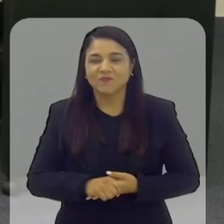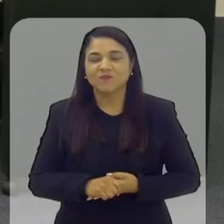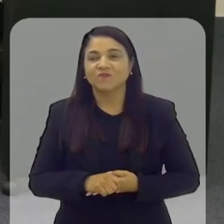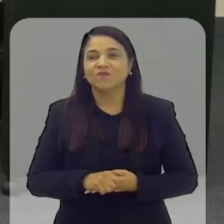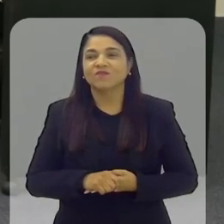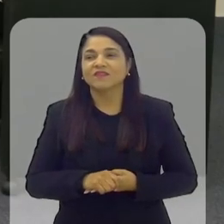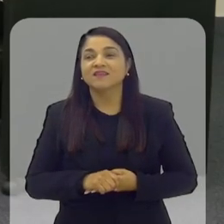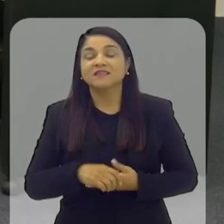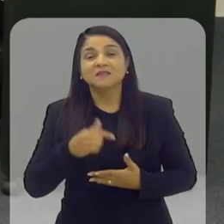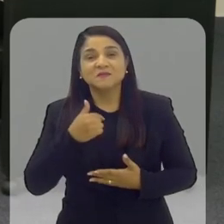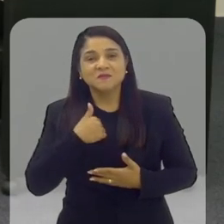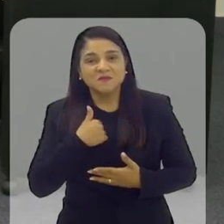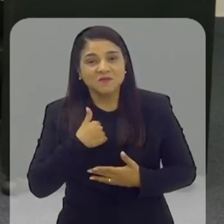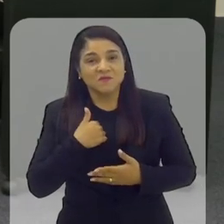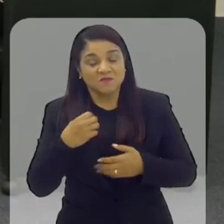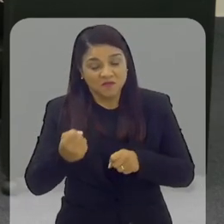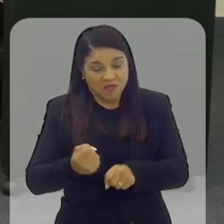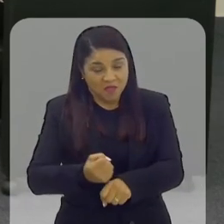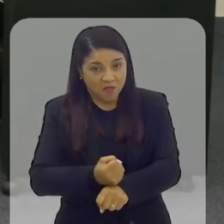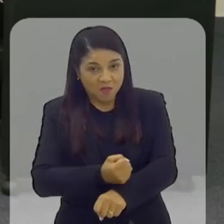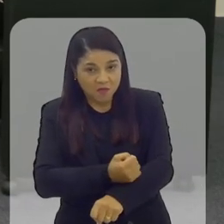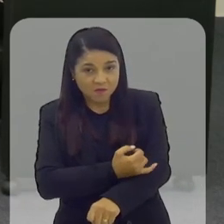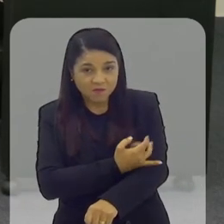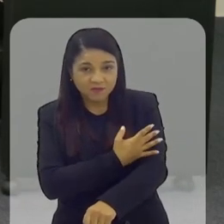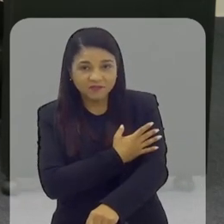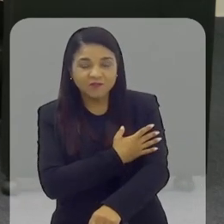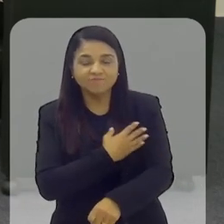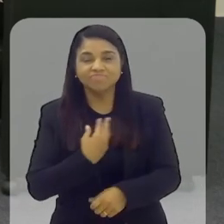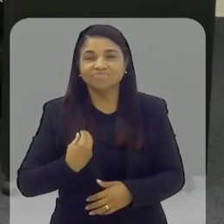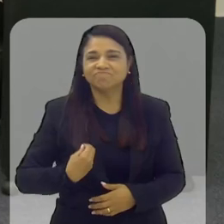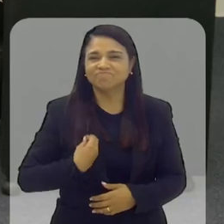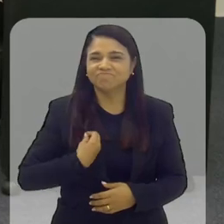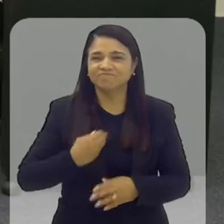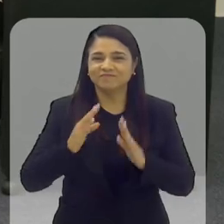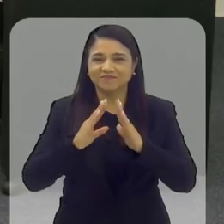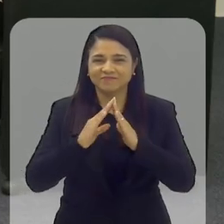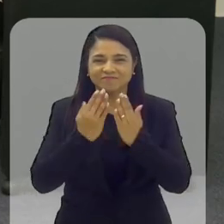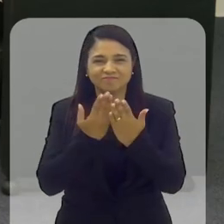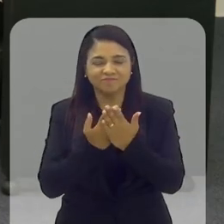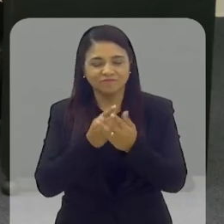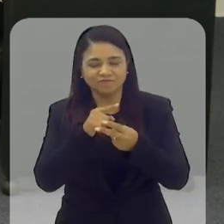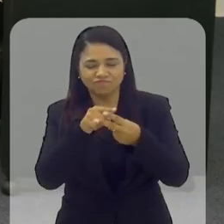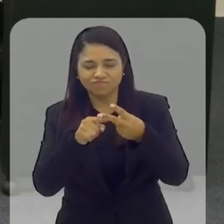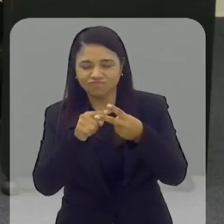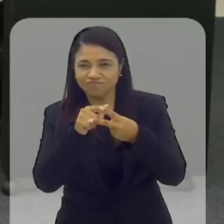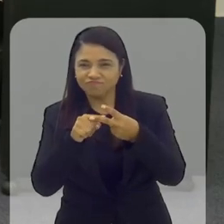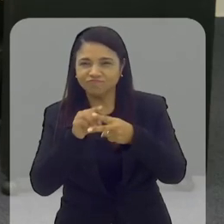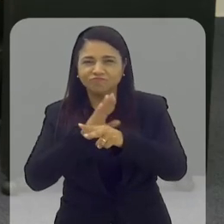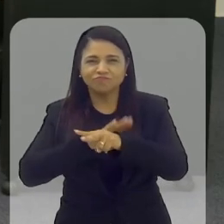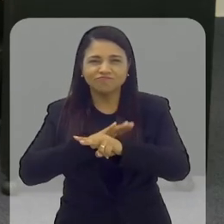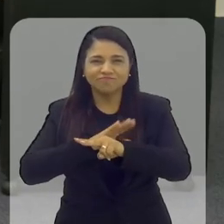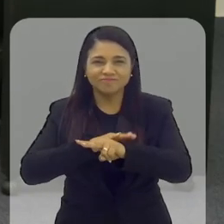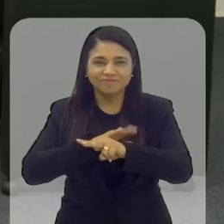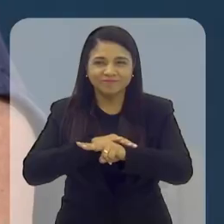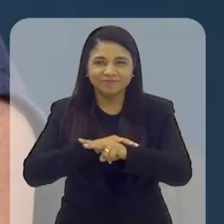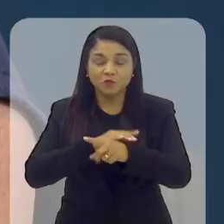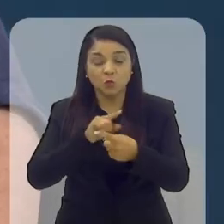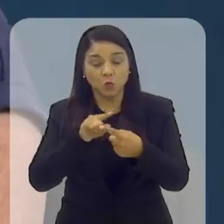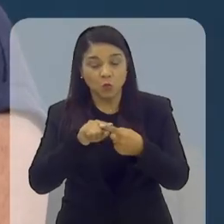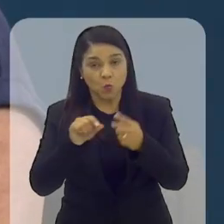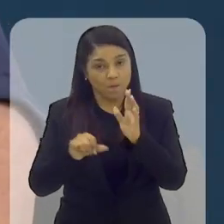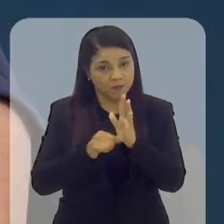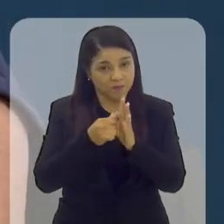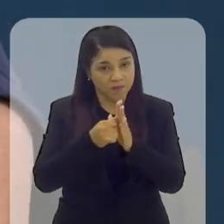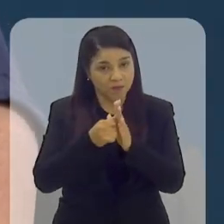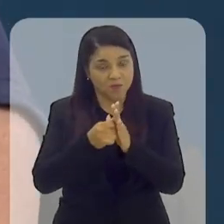Bacana. E eu acho assim, a minha emoção foram por ter vivido na escola dois momentos distintos. O